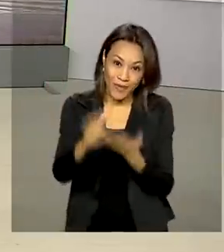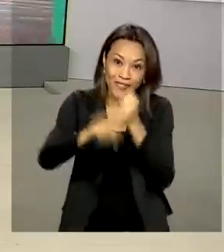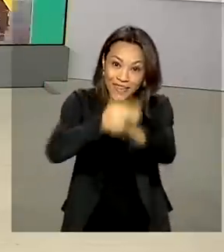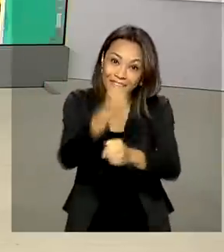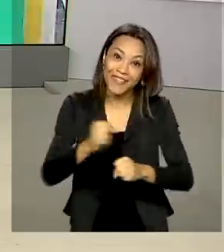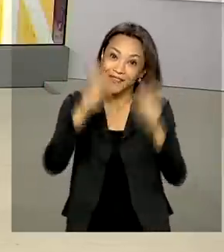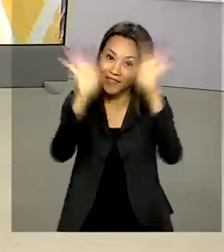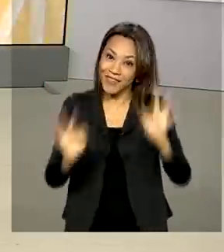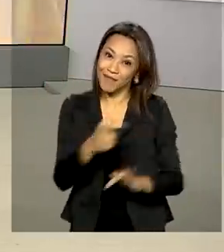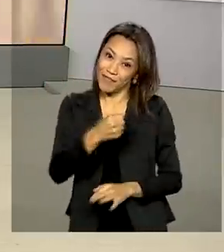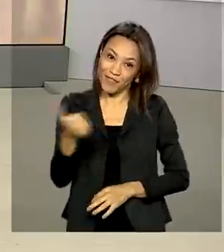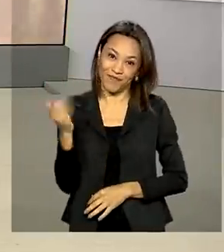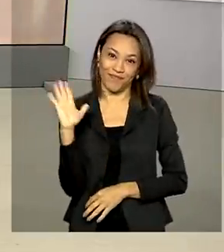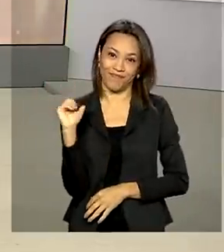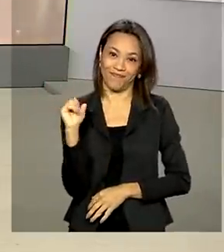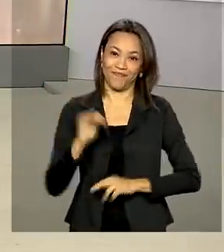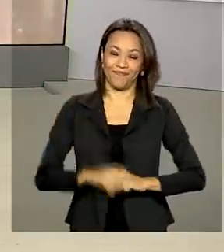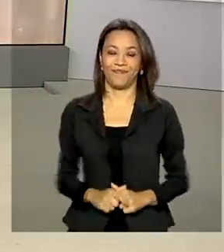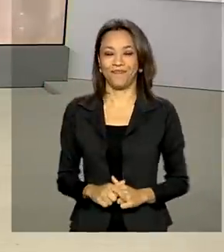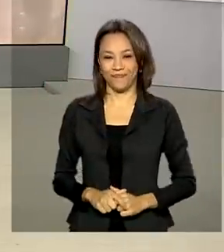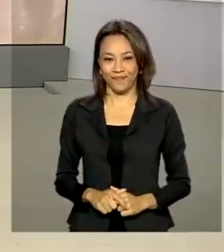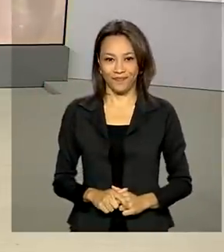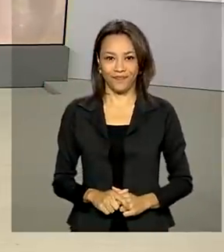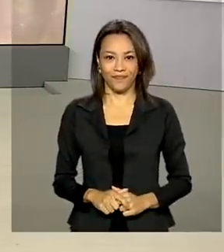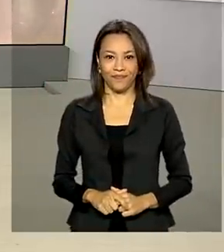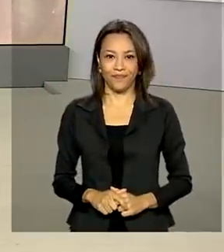2021. Tchau! Tchau!